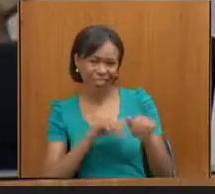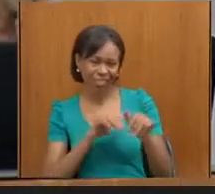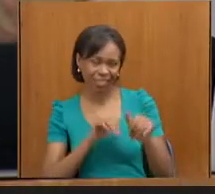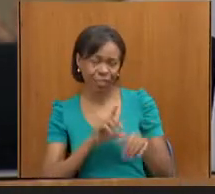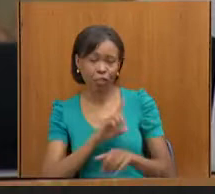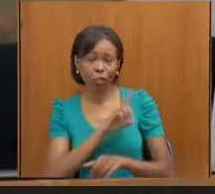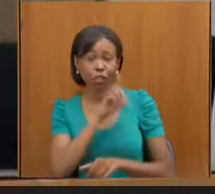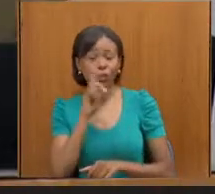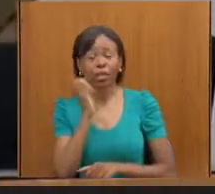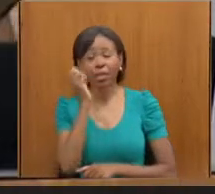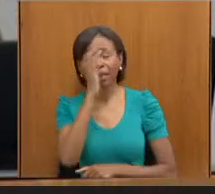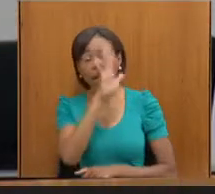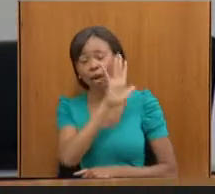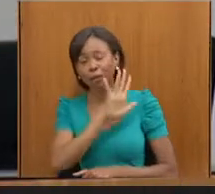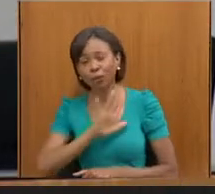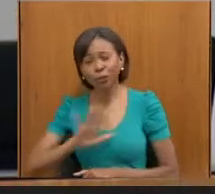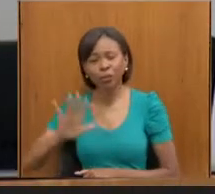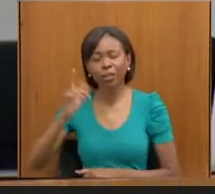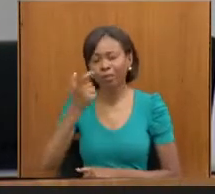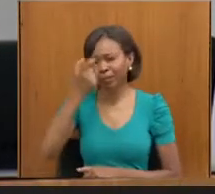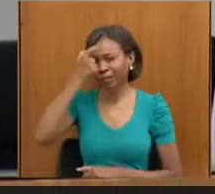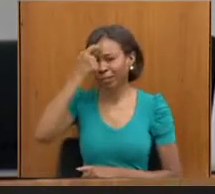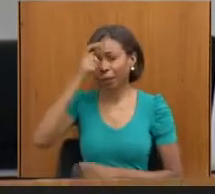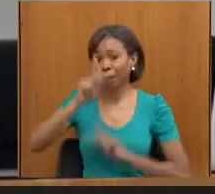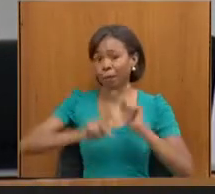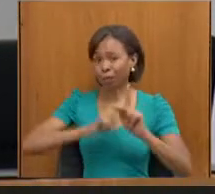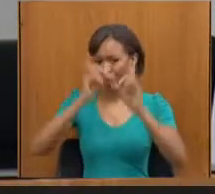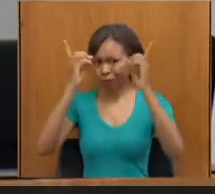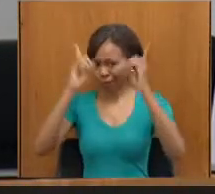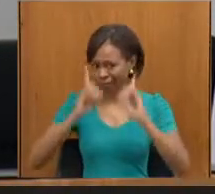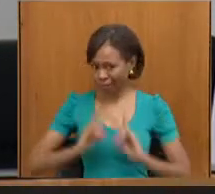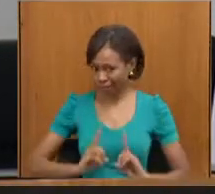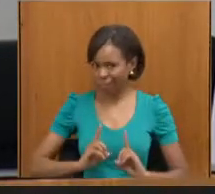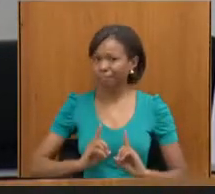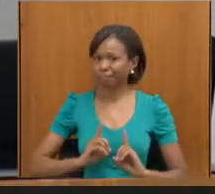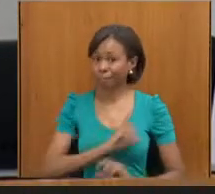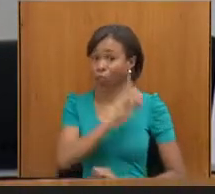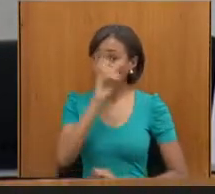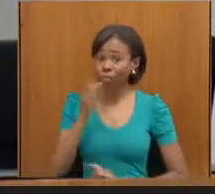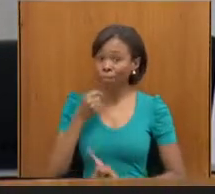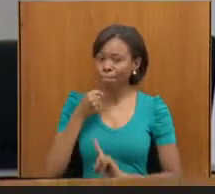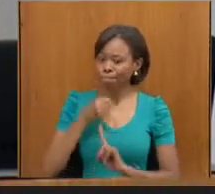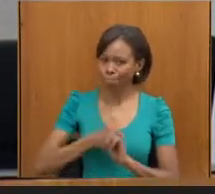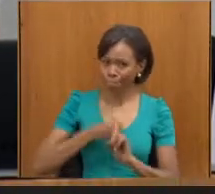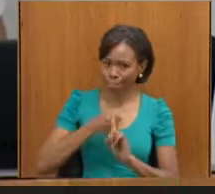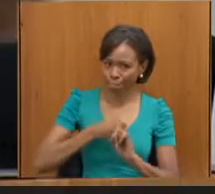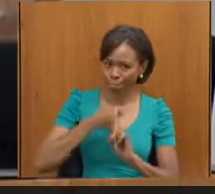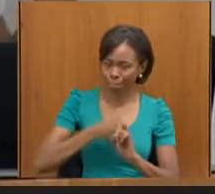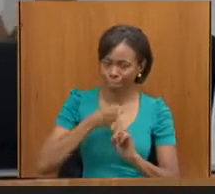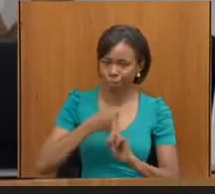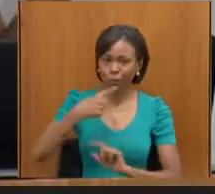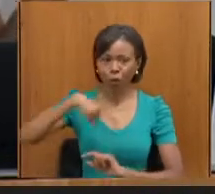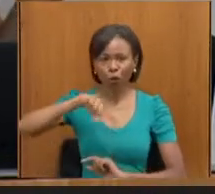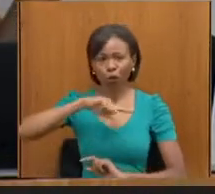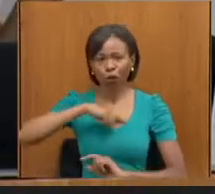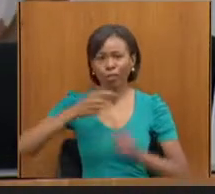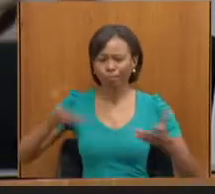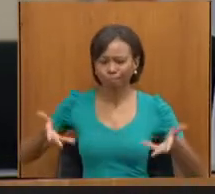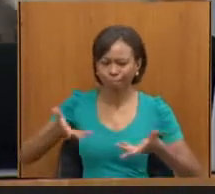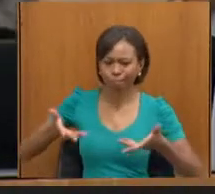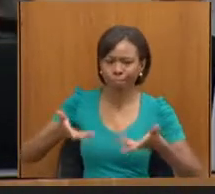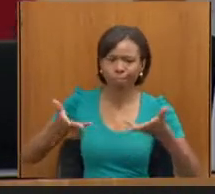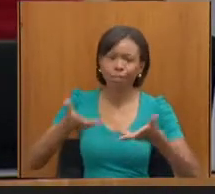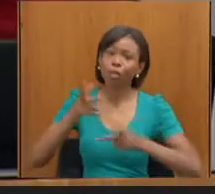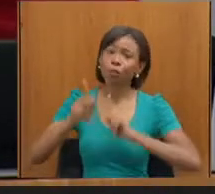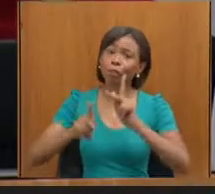conscientização da pessoa com deficiência, dia de luta, dia realmente da gente sensibilizar as pessoas que